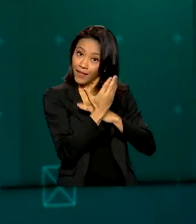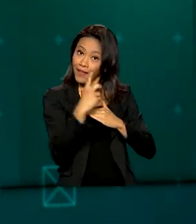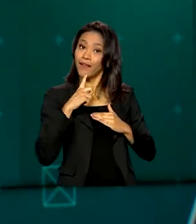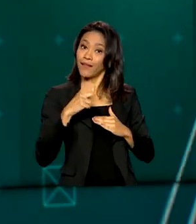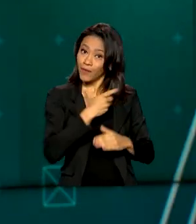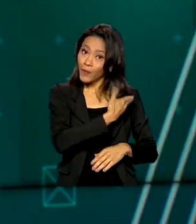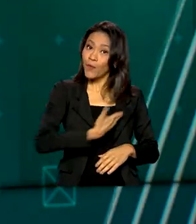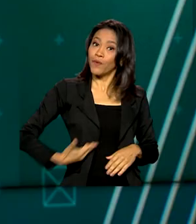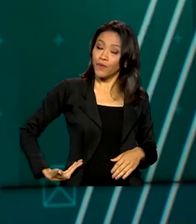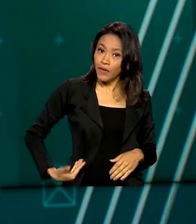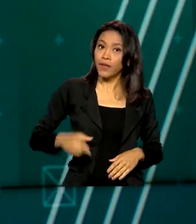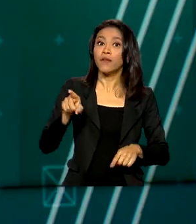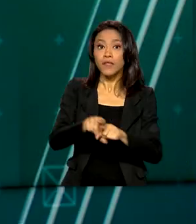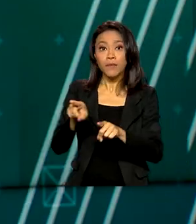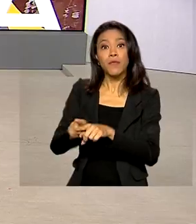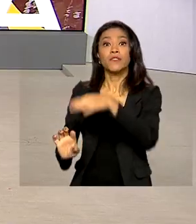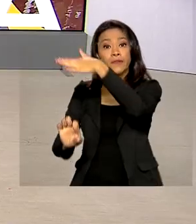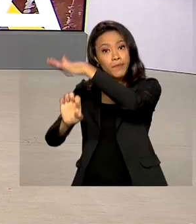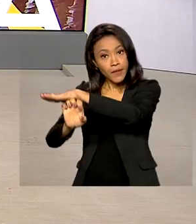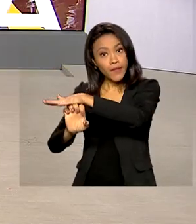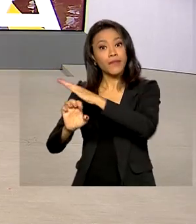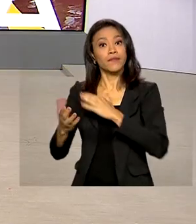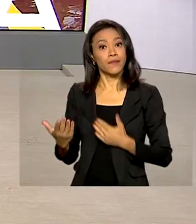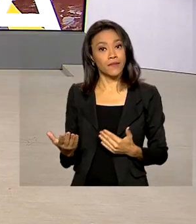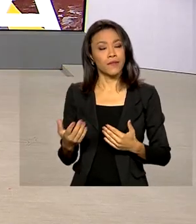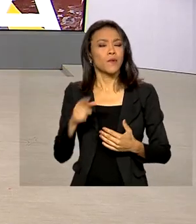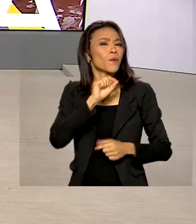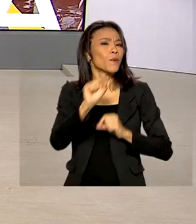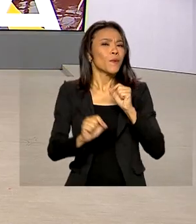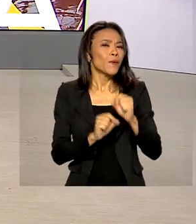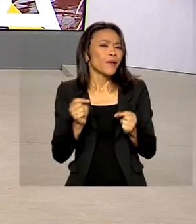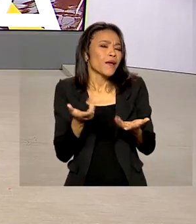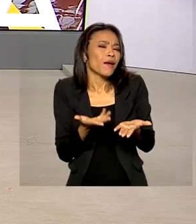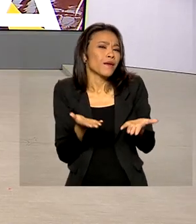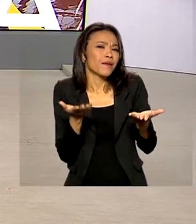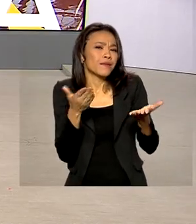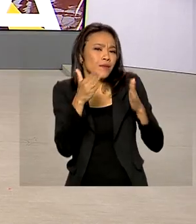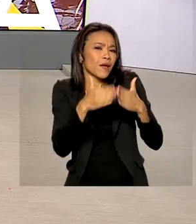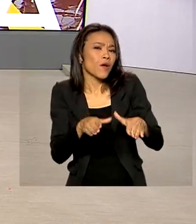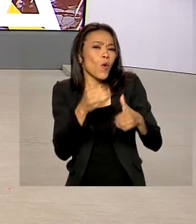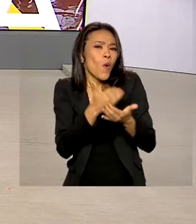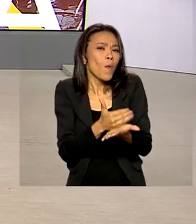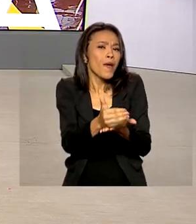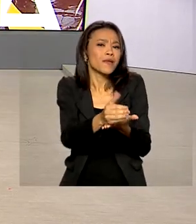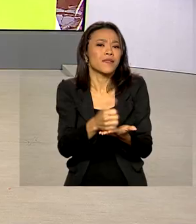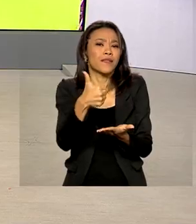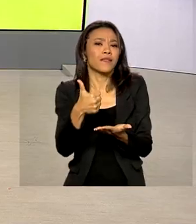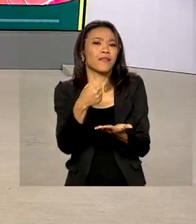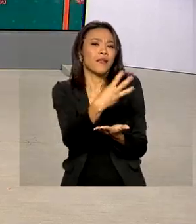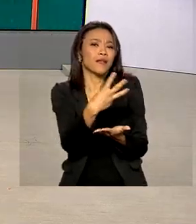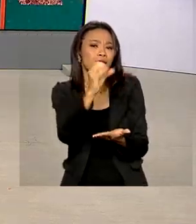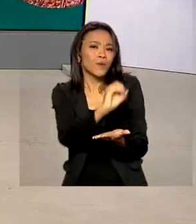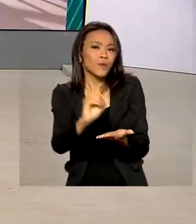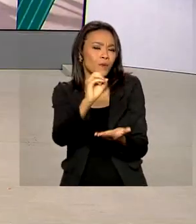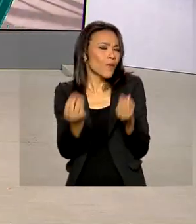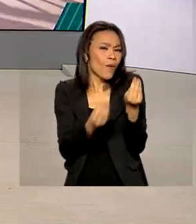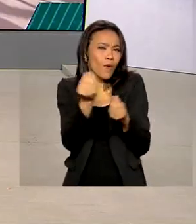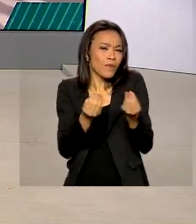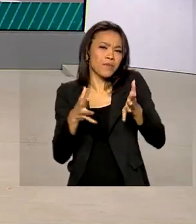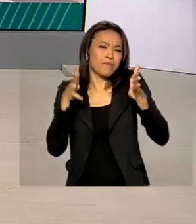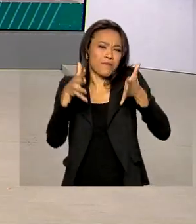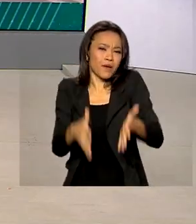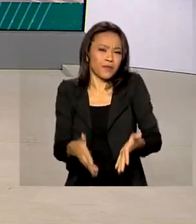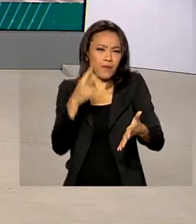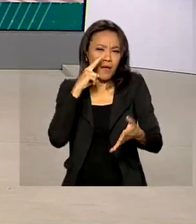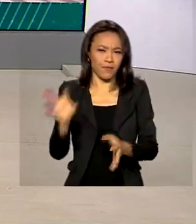do governo e em empresas privadas. As vantagens começam a valer em 13 de outubro. Veja como participar na